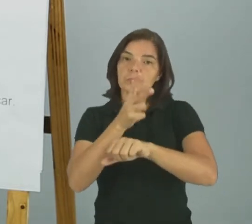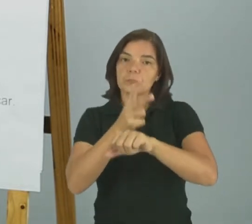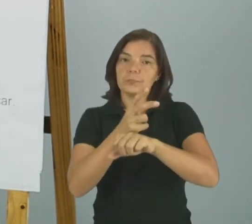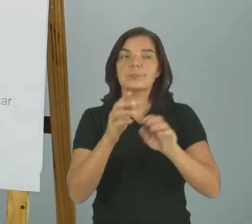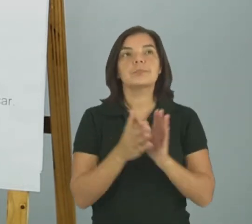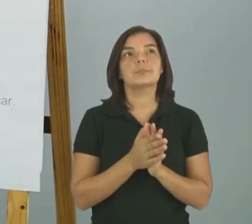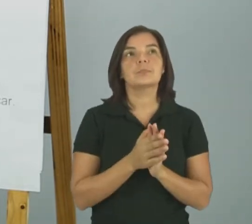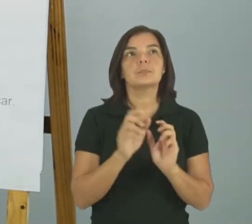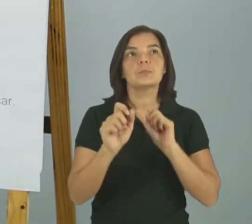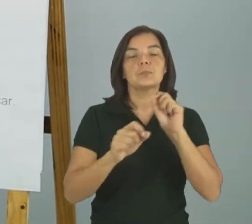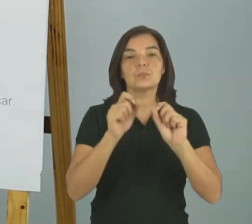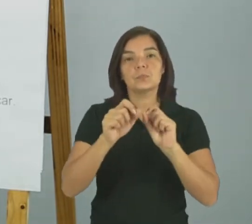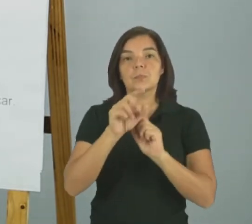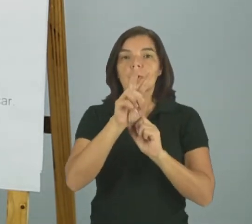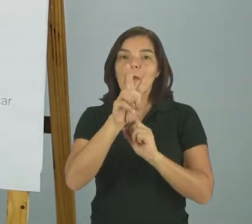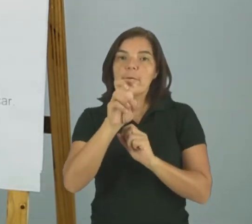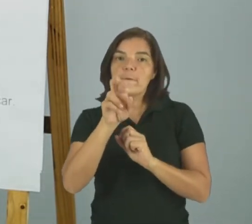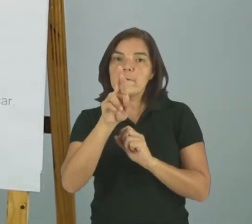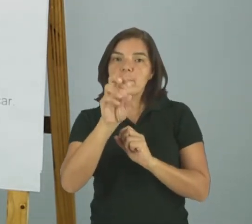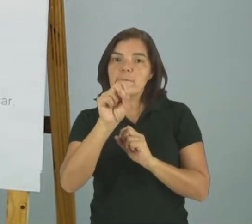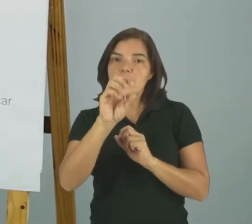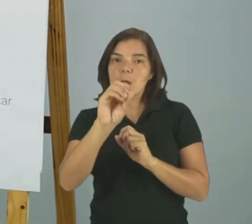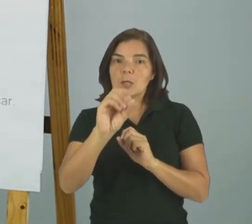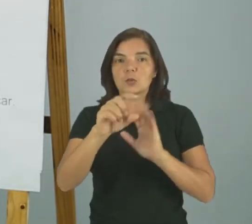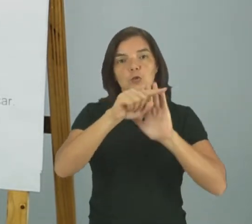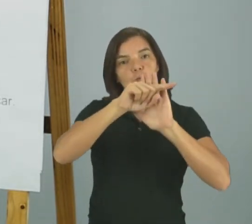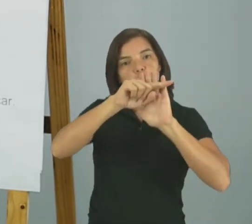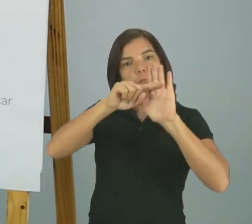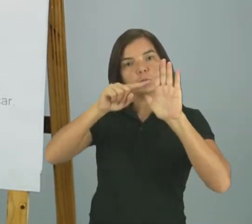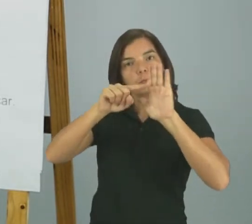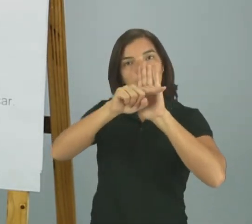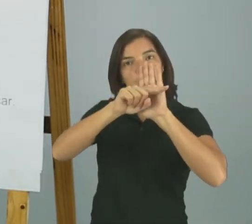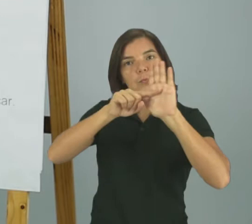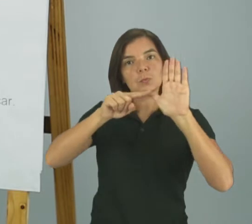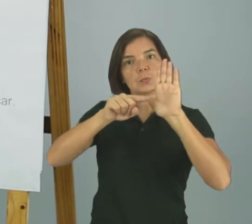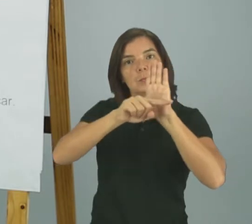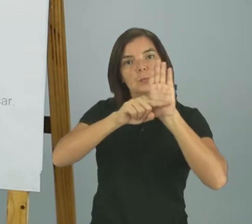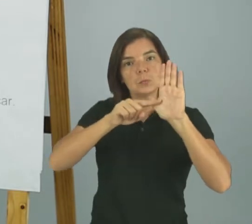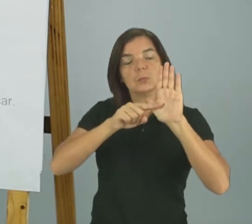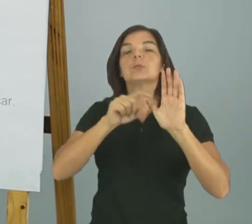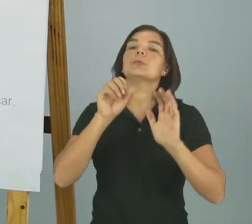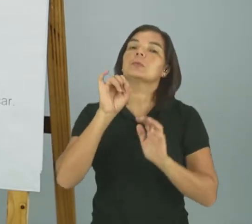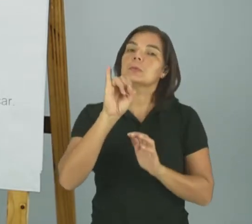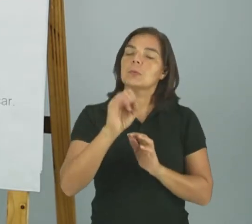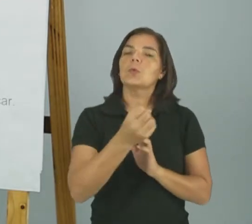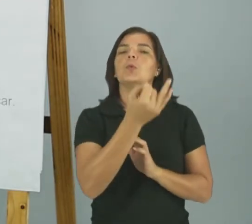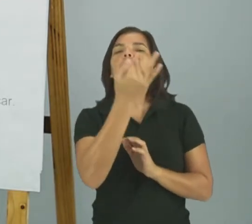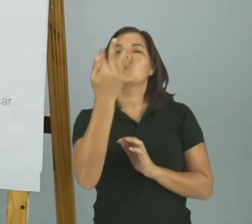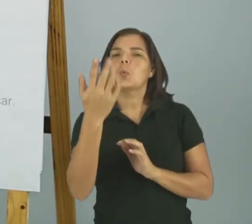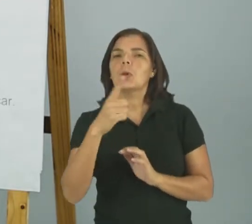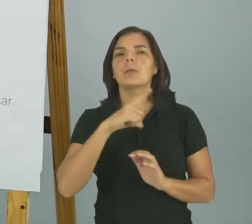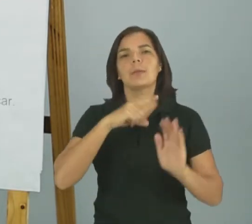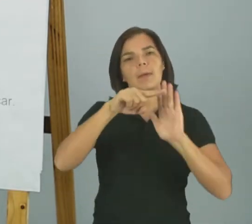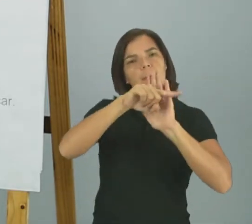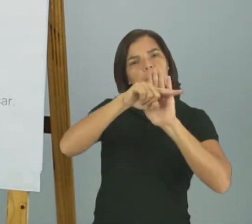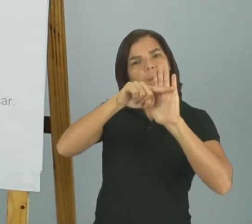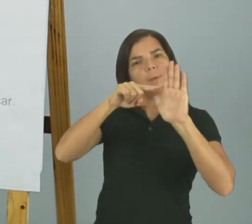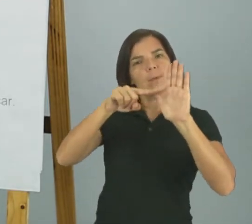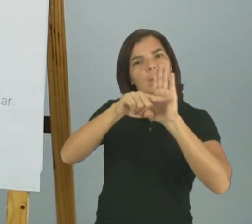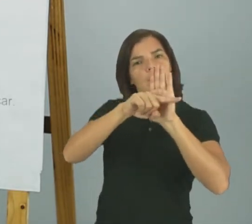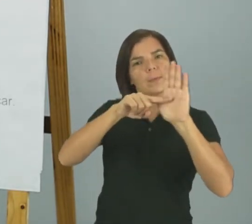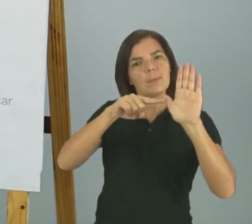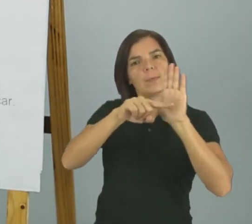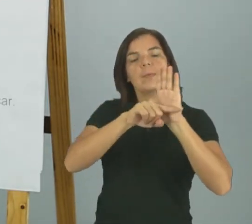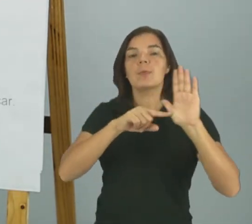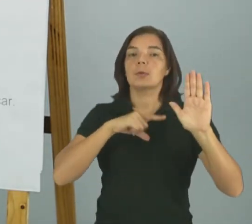É cada linha do poema Então se eu for contar Pode ver aqui quantos versos tem A gente vai ver aqui, ó